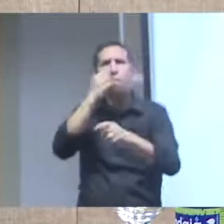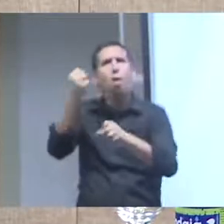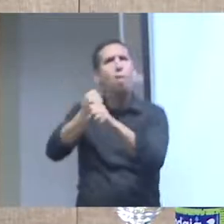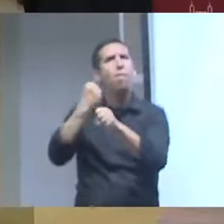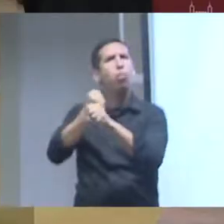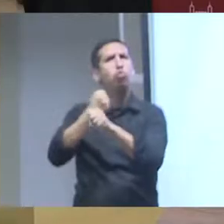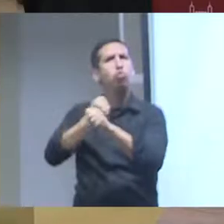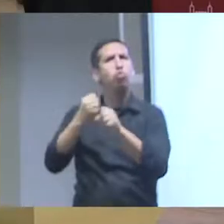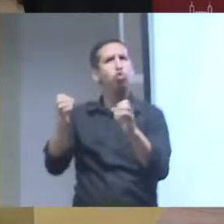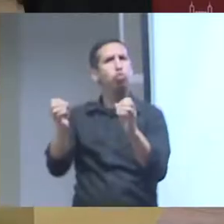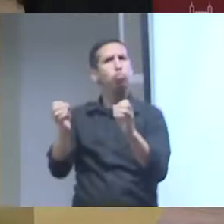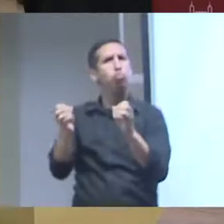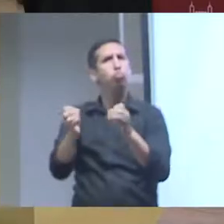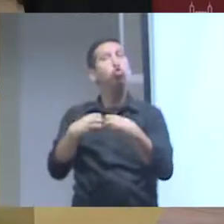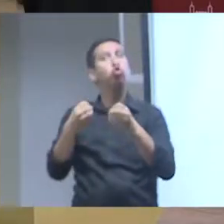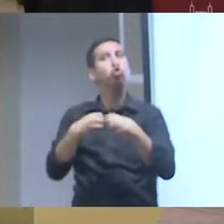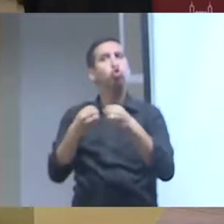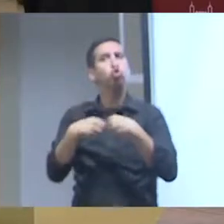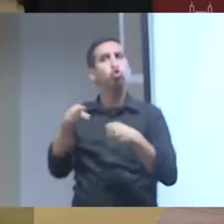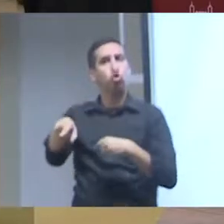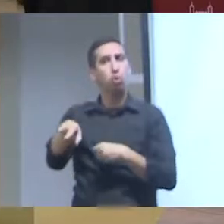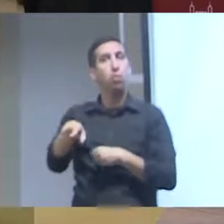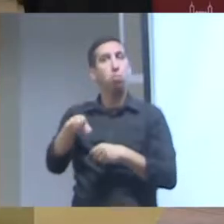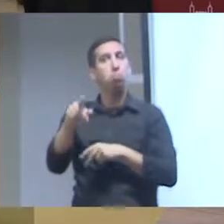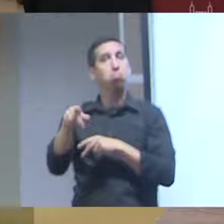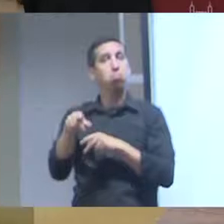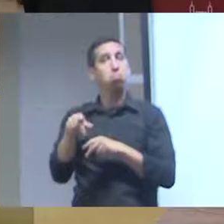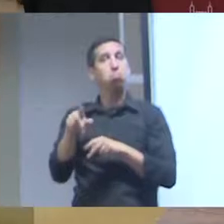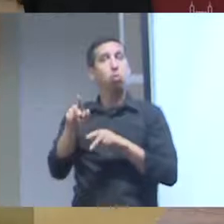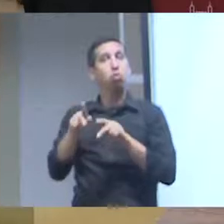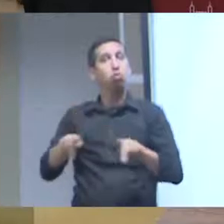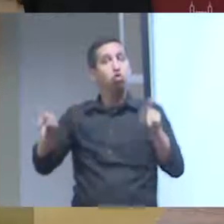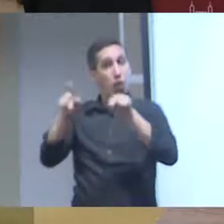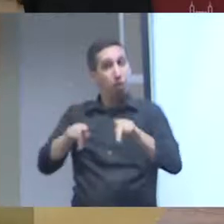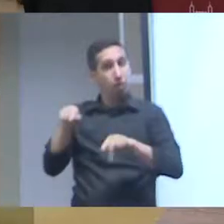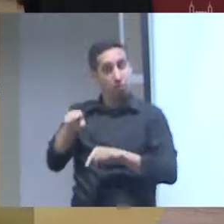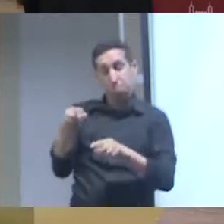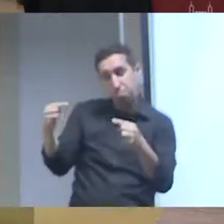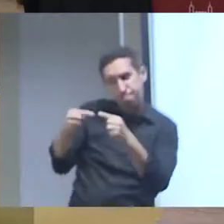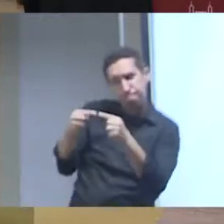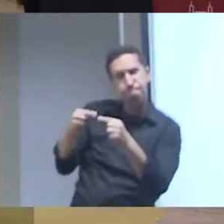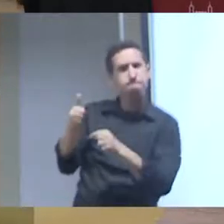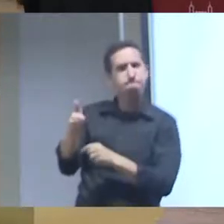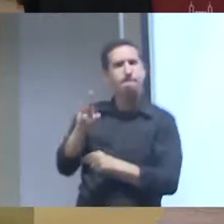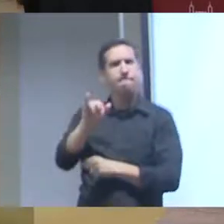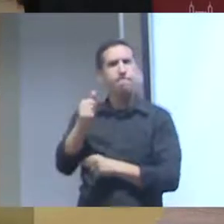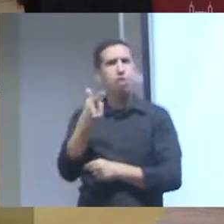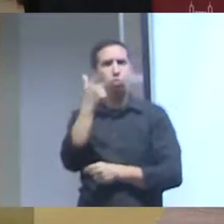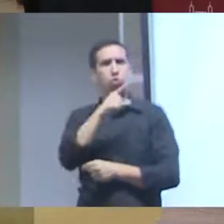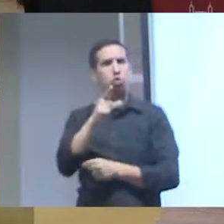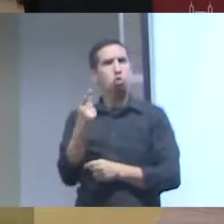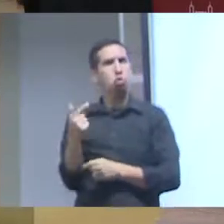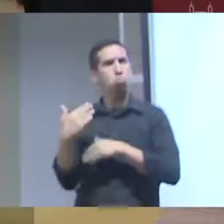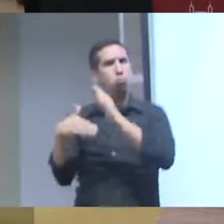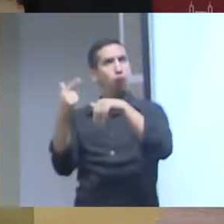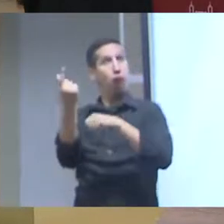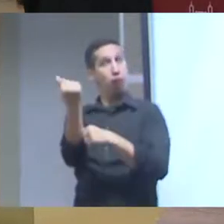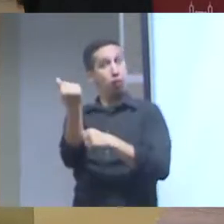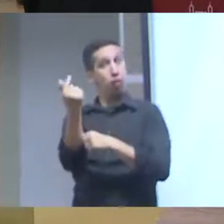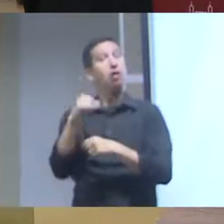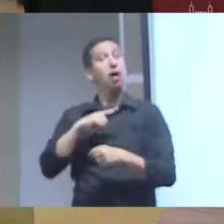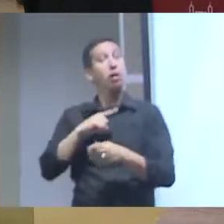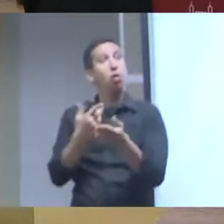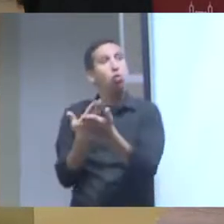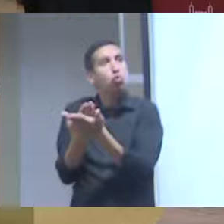e isso gerou na população porque isso vai trazer riqueza e tal e aí existe todo um estudo que diz que quando você apresenta os dados em um mapa principalmente